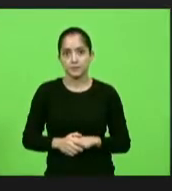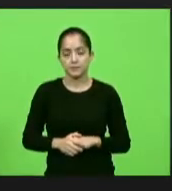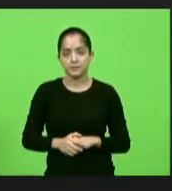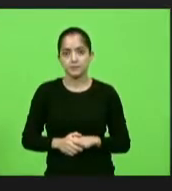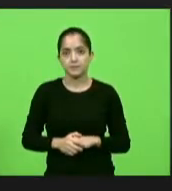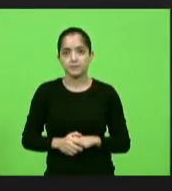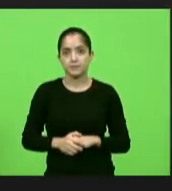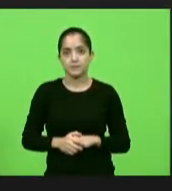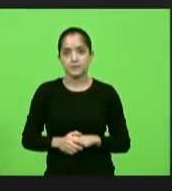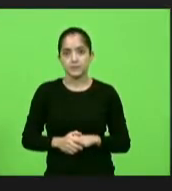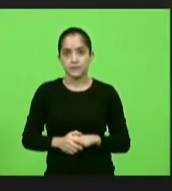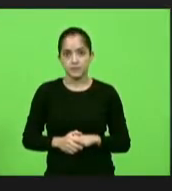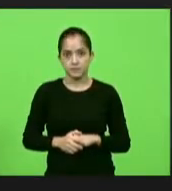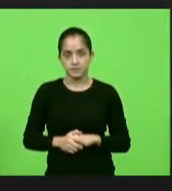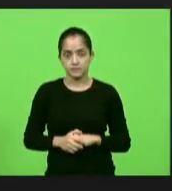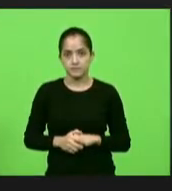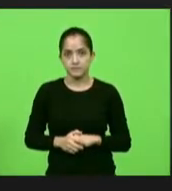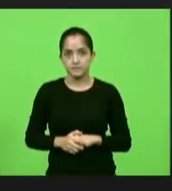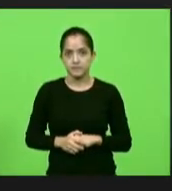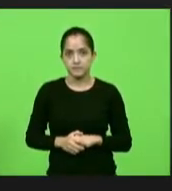Temos alguns minutinhos ainda aí, né?